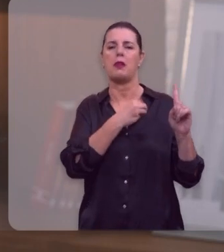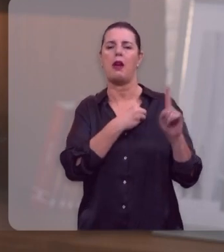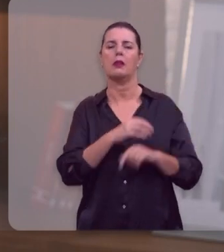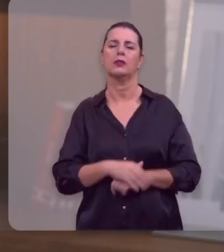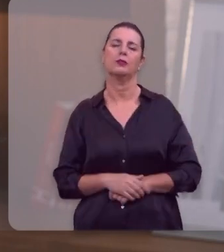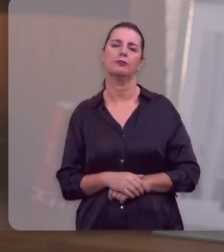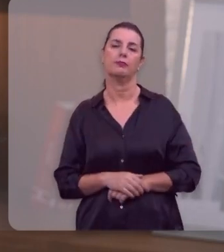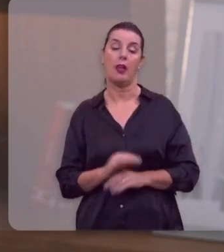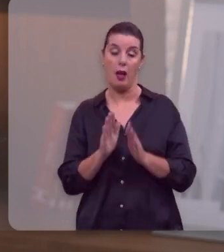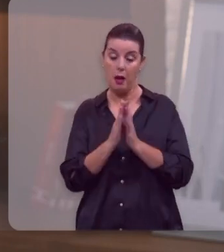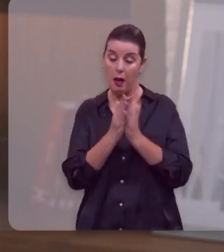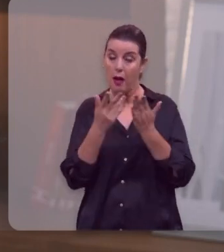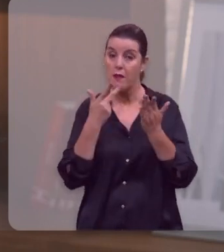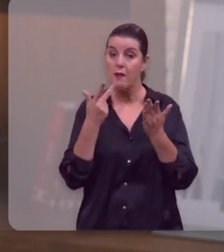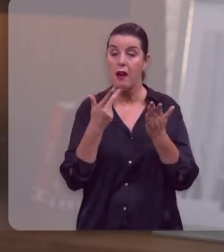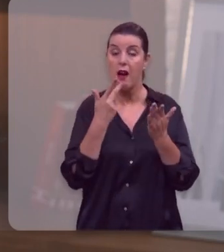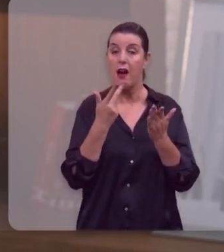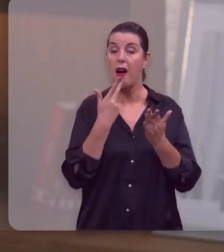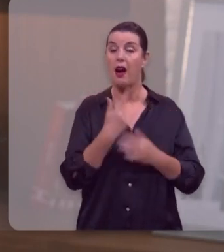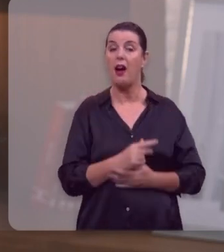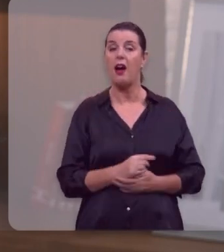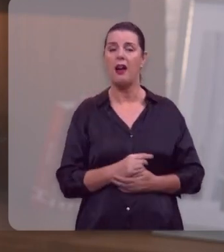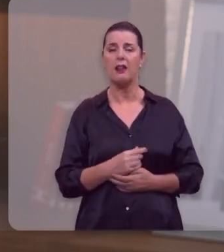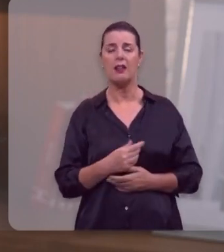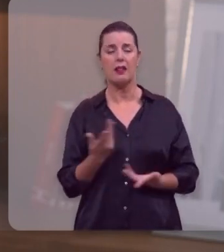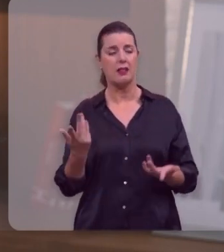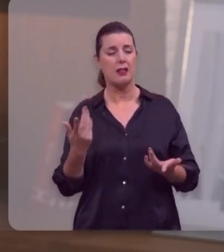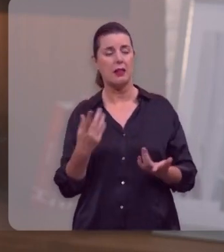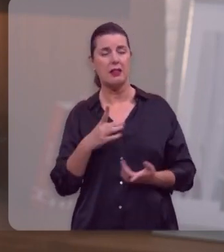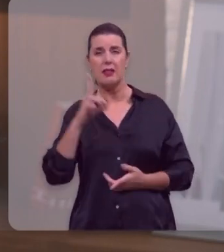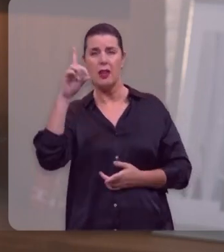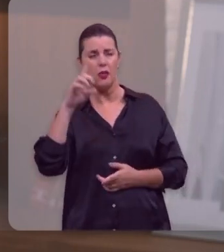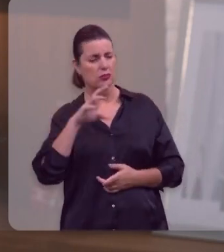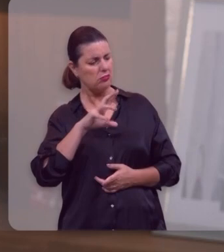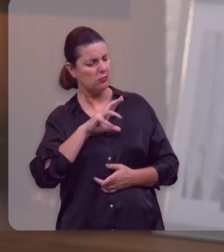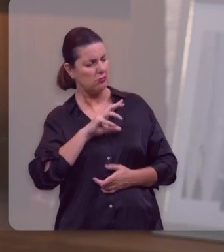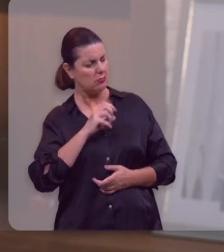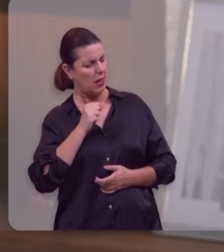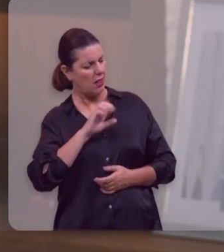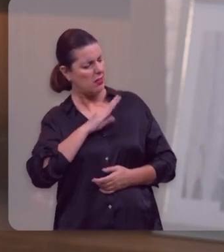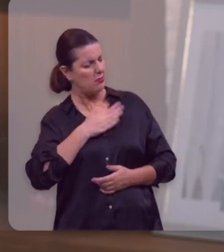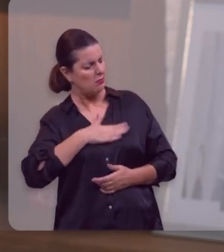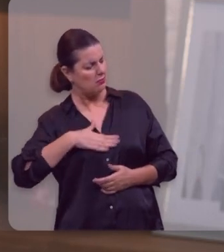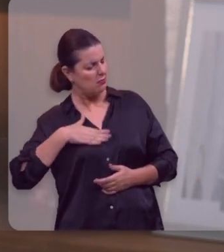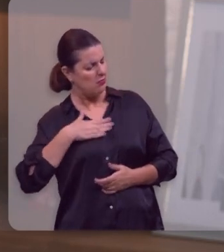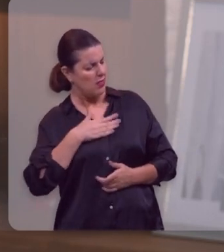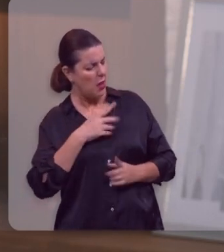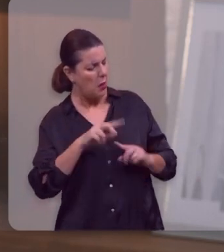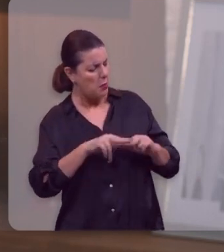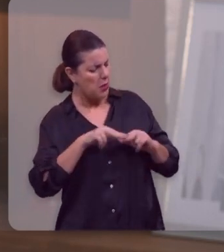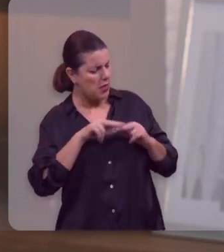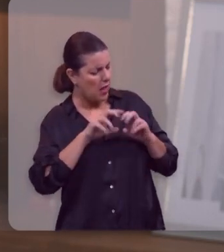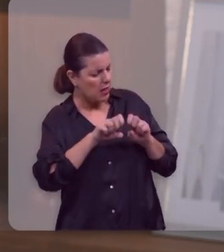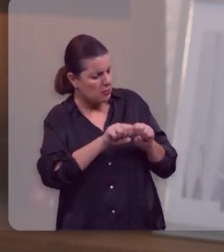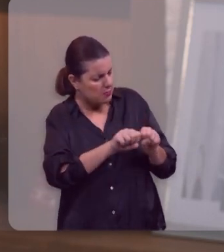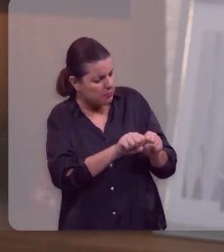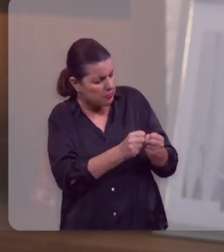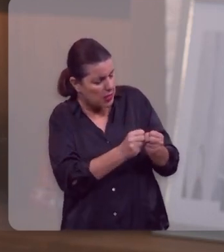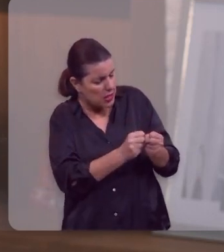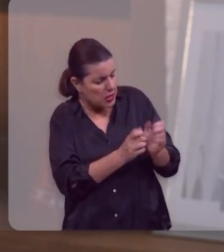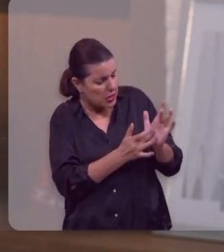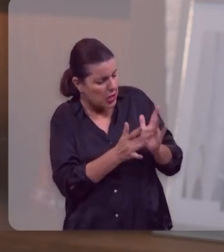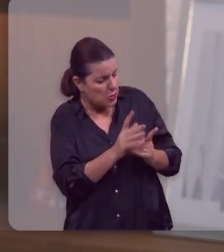Diz a Escritura que agradou ao Pai moê-lo na cruz. Nós estávamos lá naquela cruz.